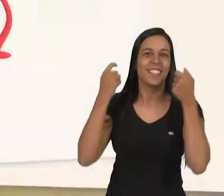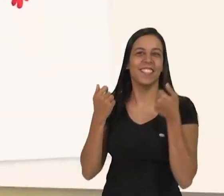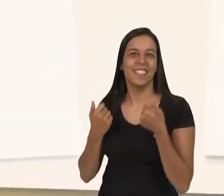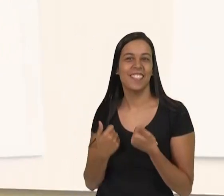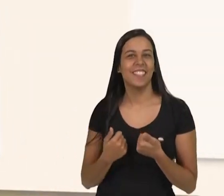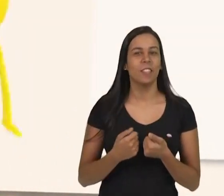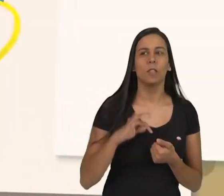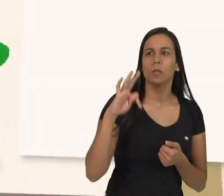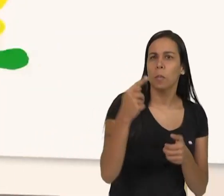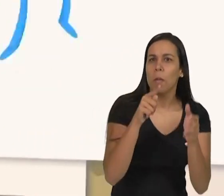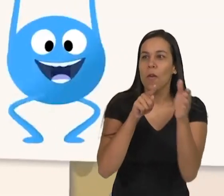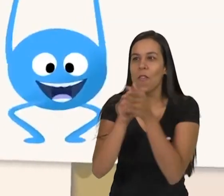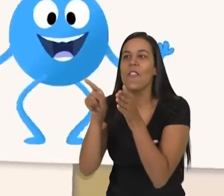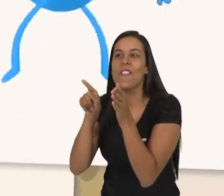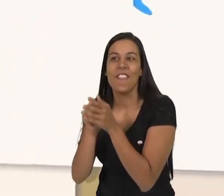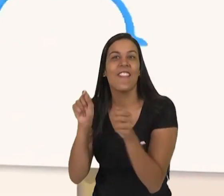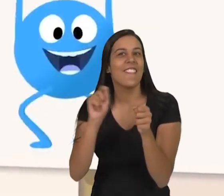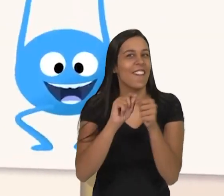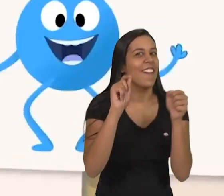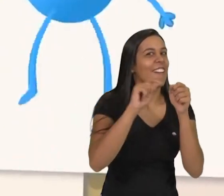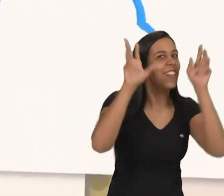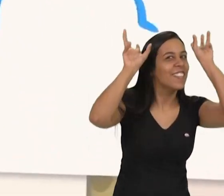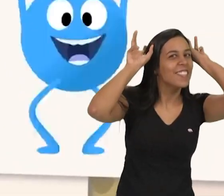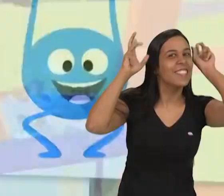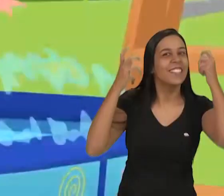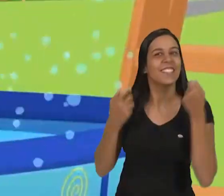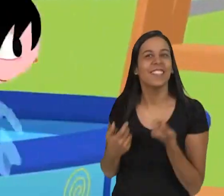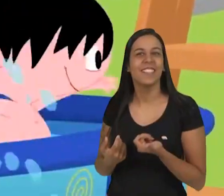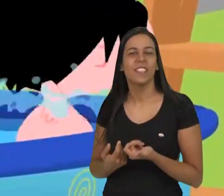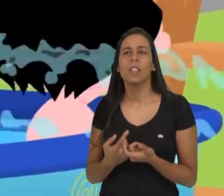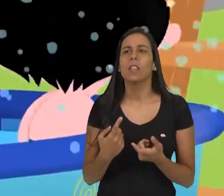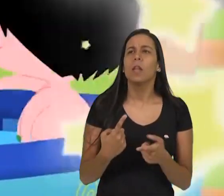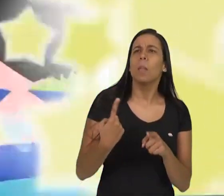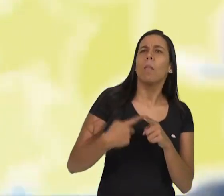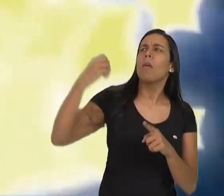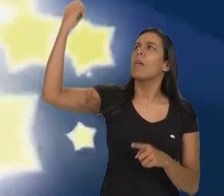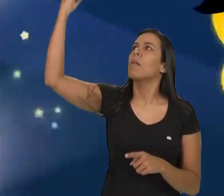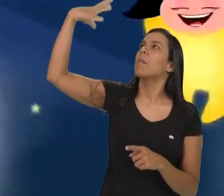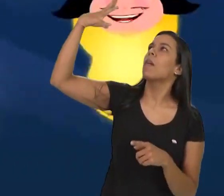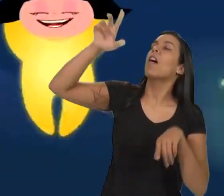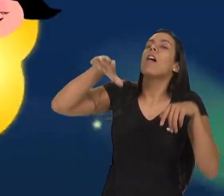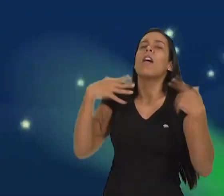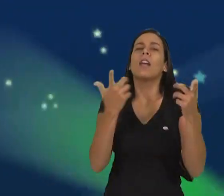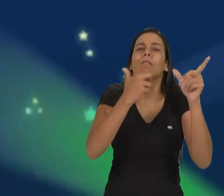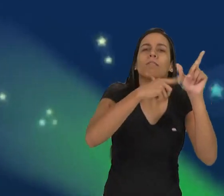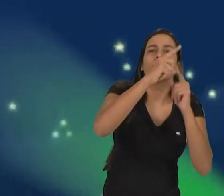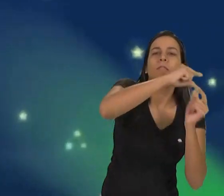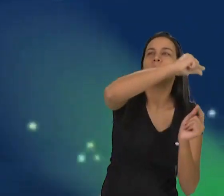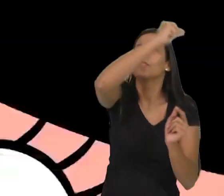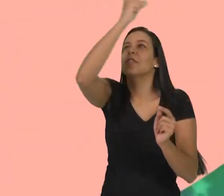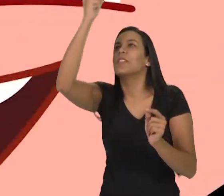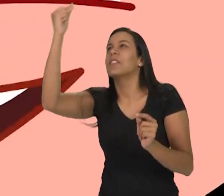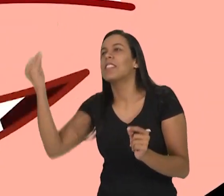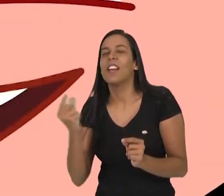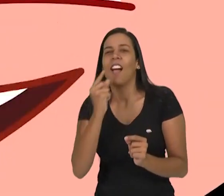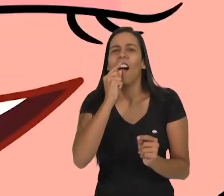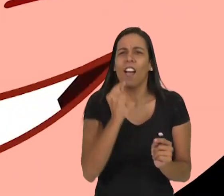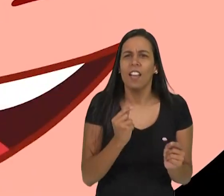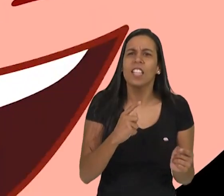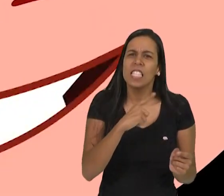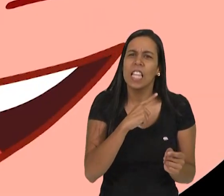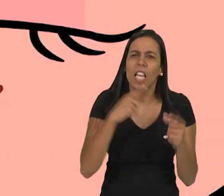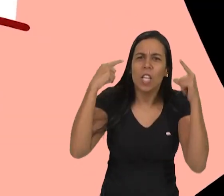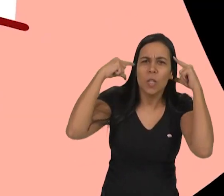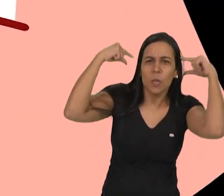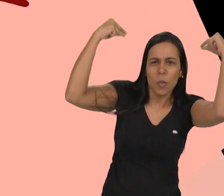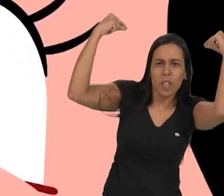A CIDADE NO BRASIL Tudo que a pergunta a luna faz Por que a luz acende? Cadê a estrela cadente? Por que a